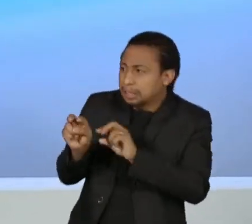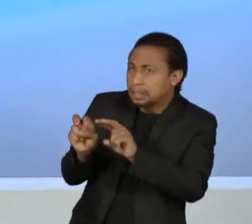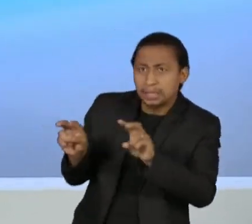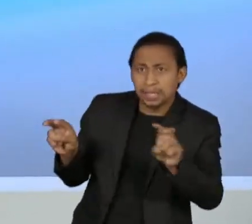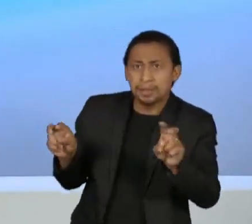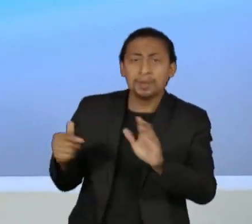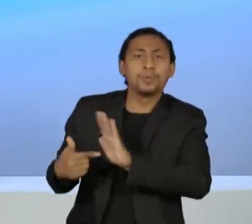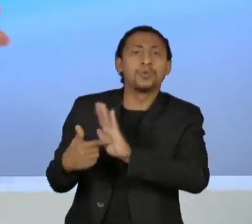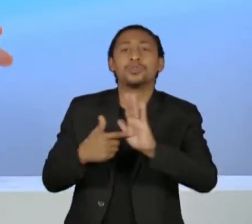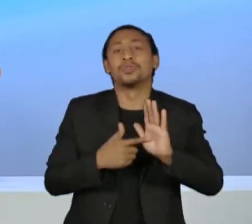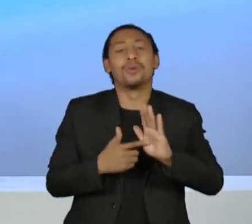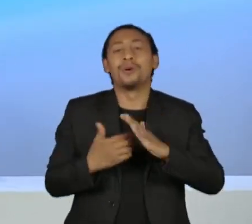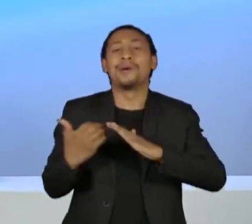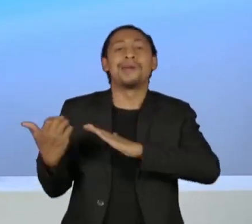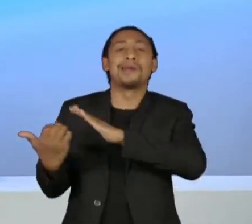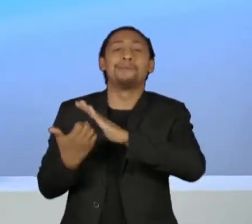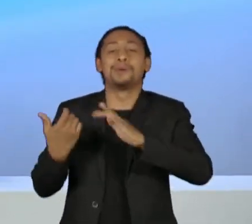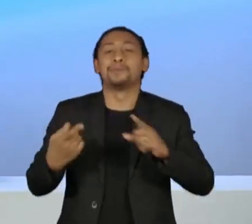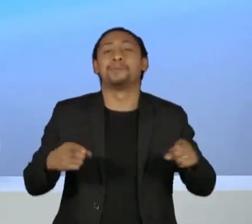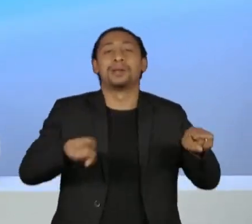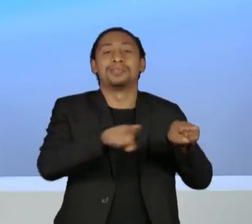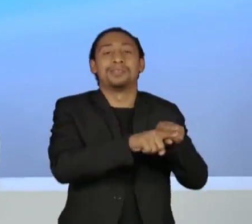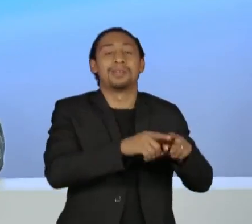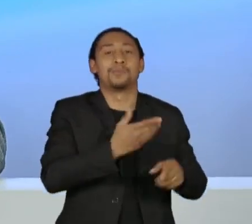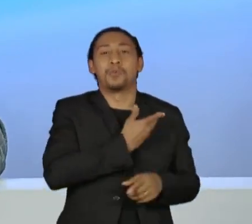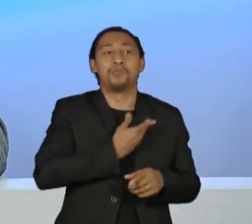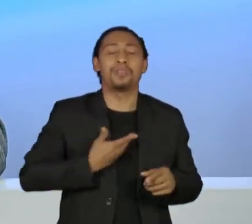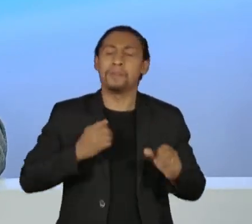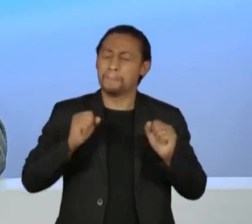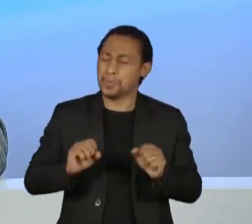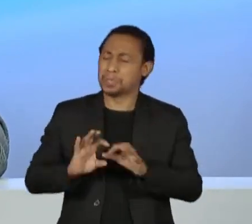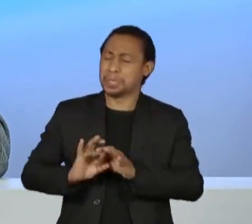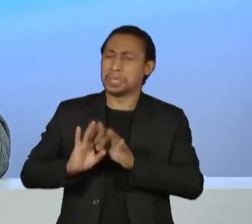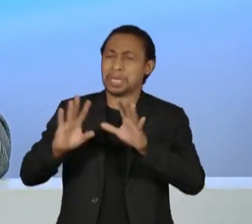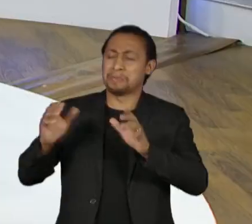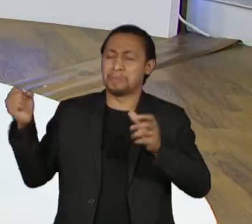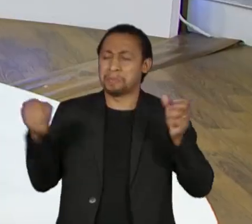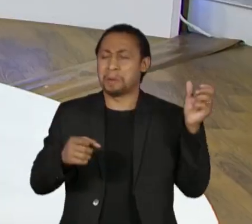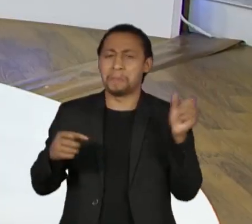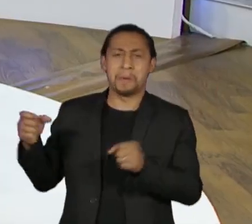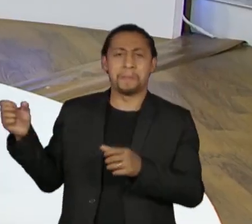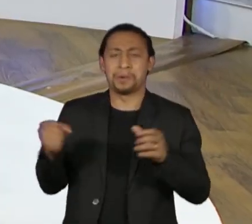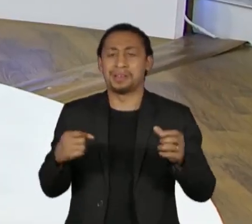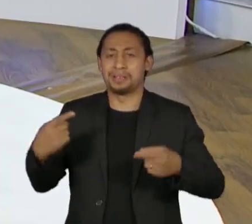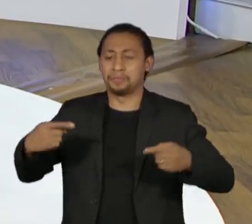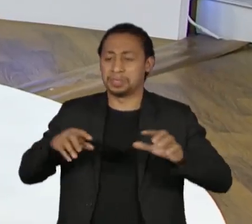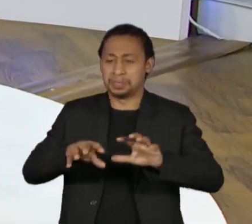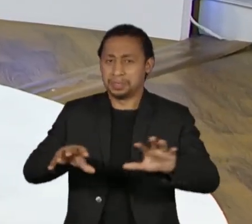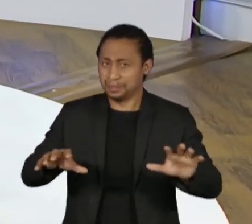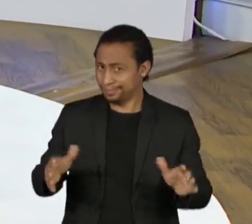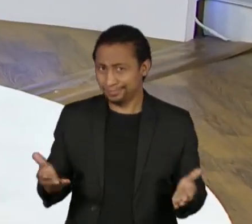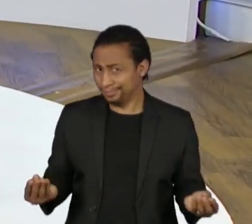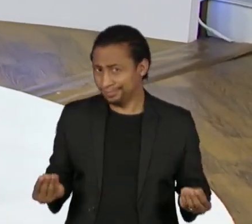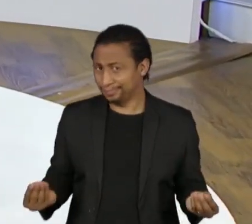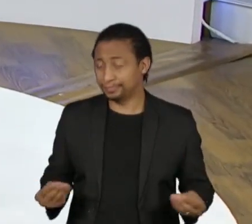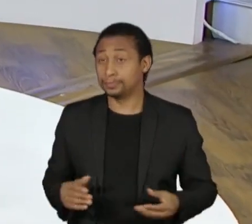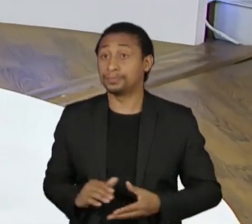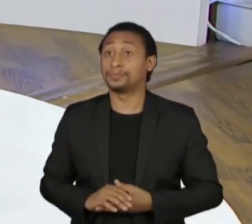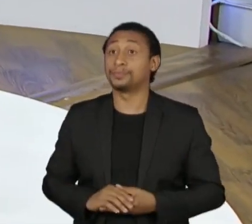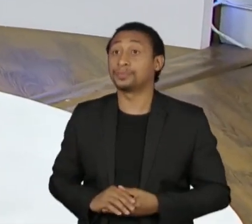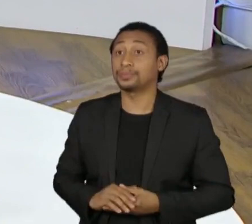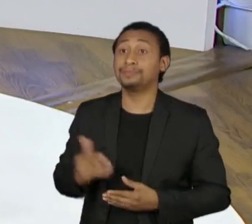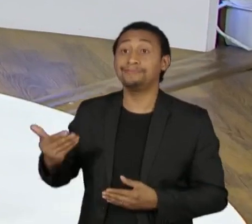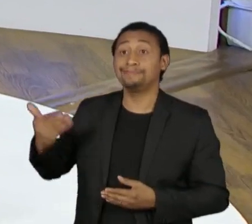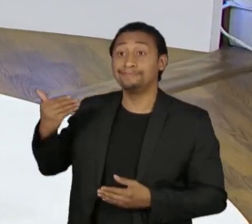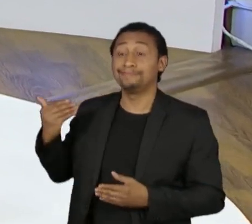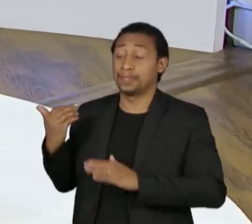das estatais, por exemplo, para maior influência política? Quando houve problemas em uma estatal